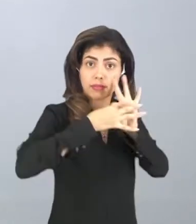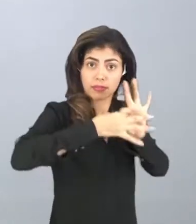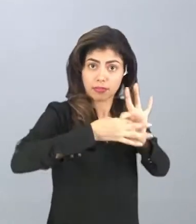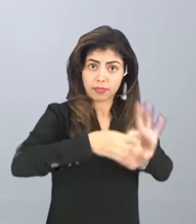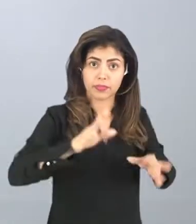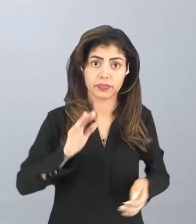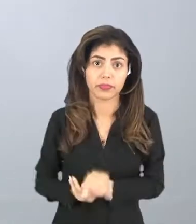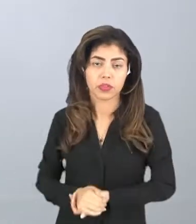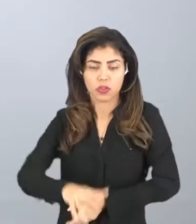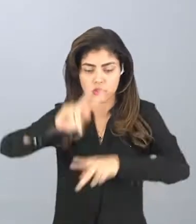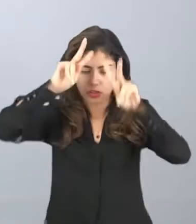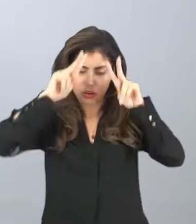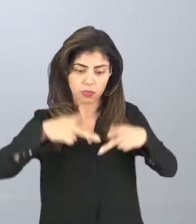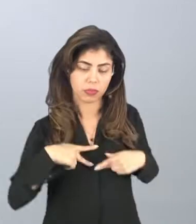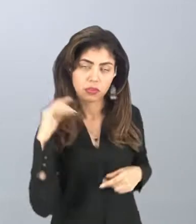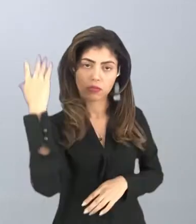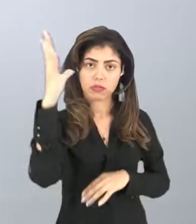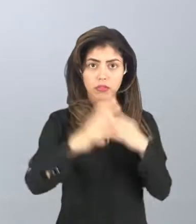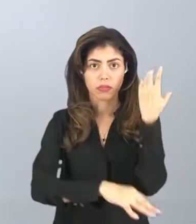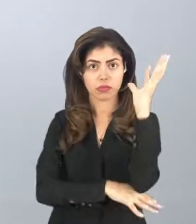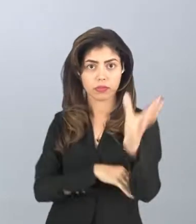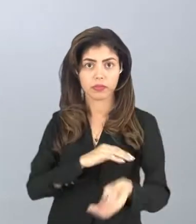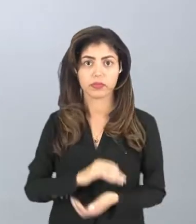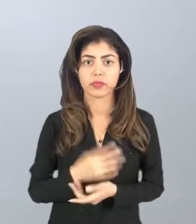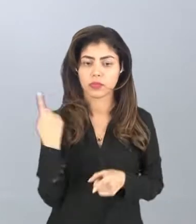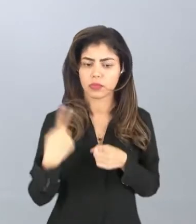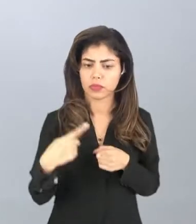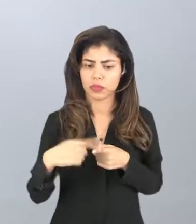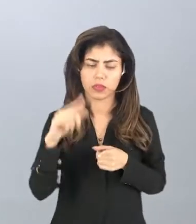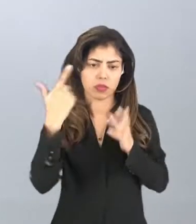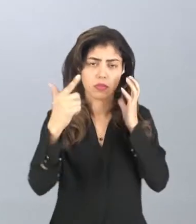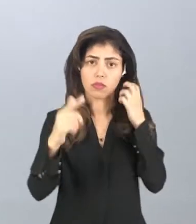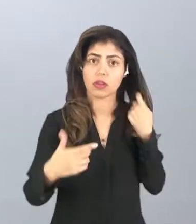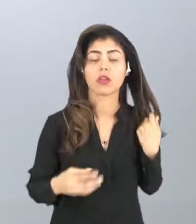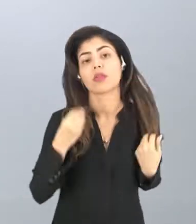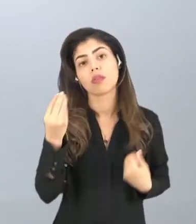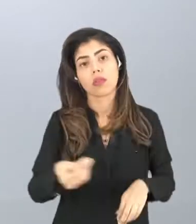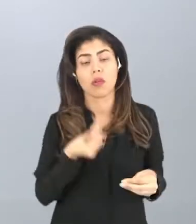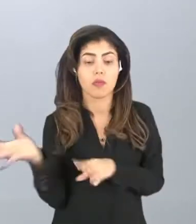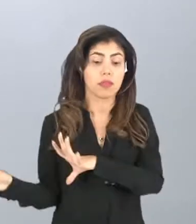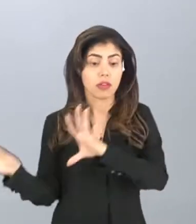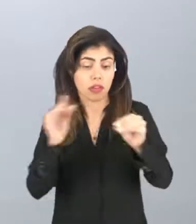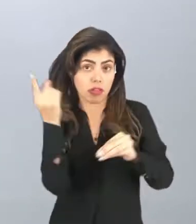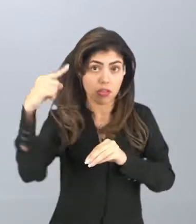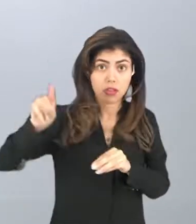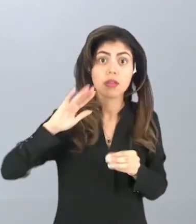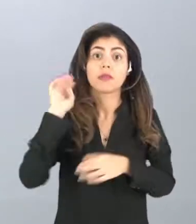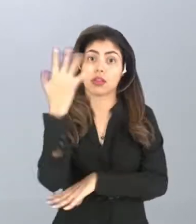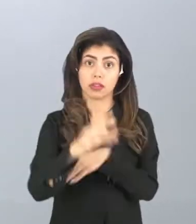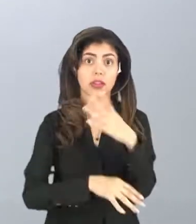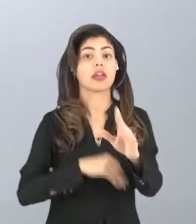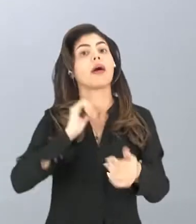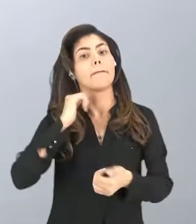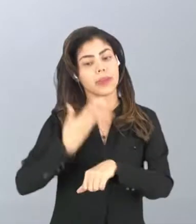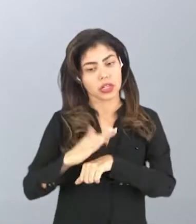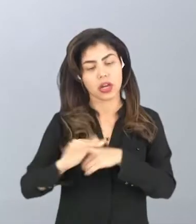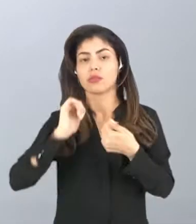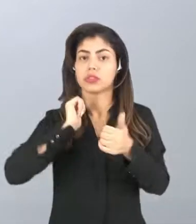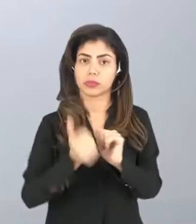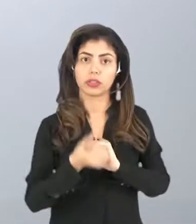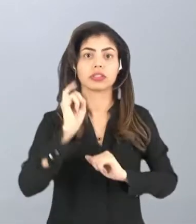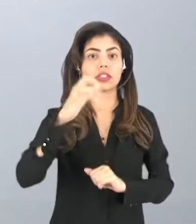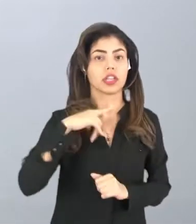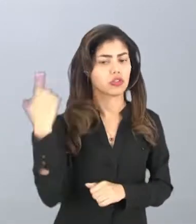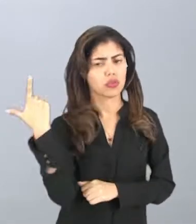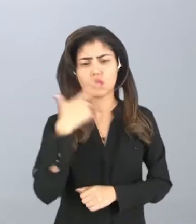do ser humano com a natureza, né? Porque não adianta a gente ir para a natureza praticar nossos esportes se a gente